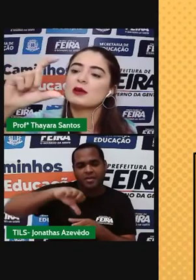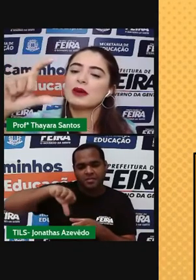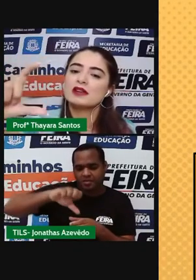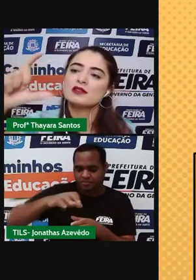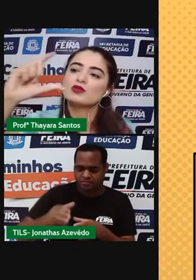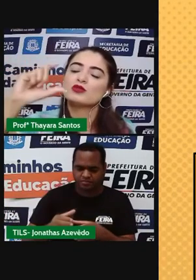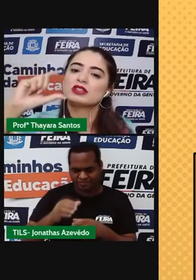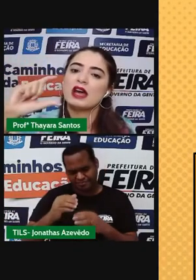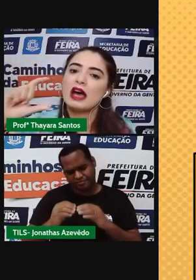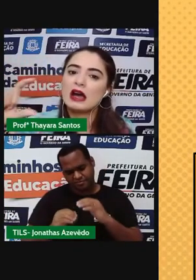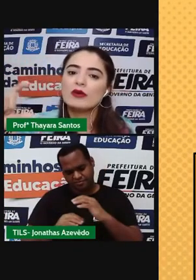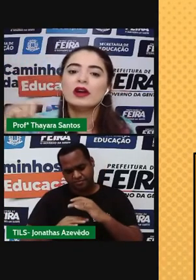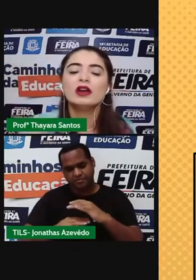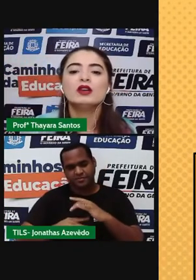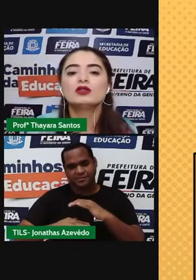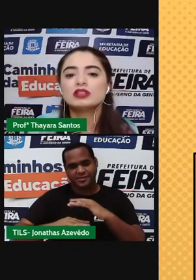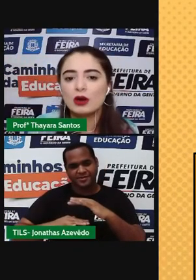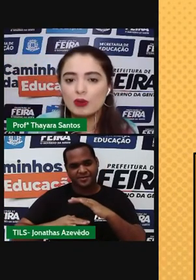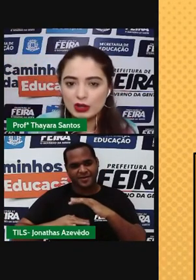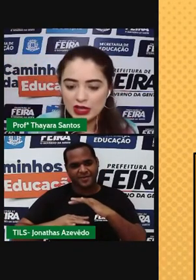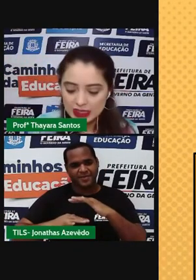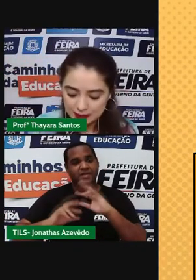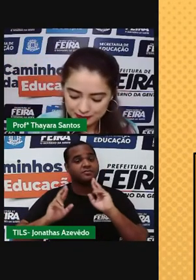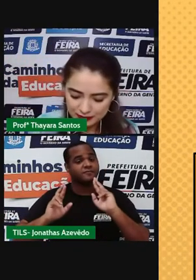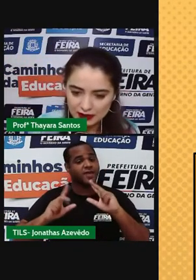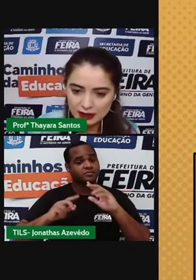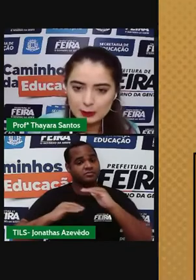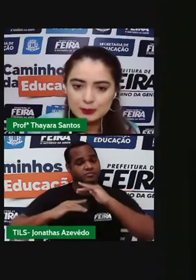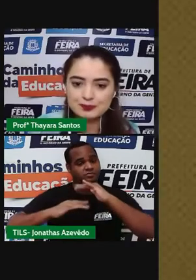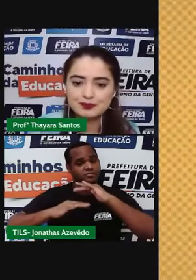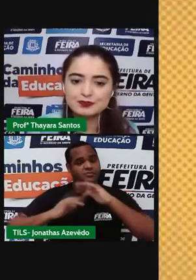ver a separação de onde está a água e onde está o óleo ali.